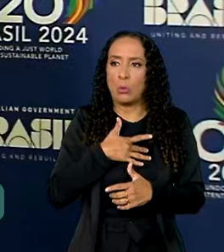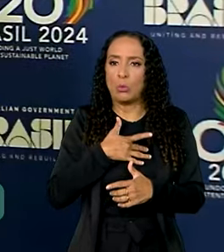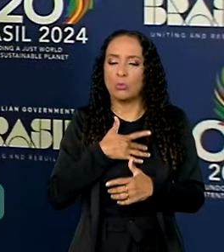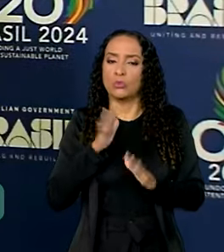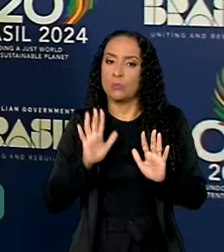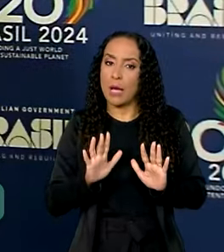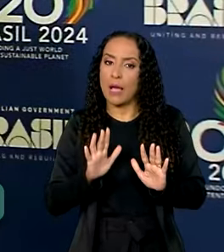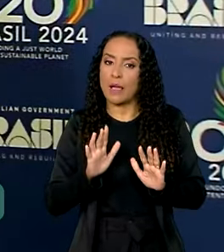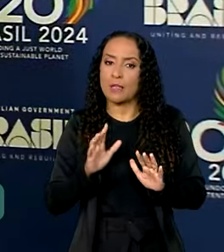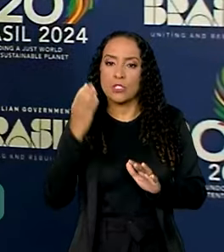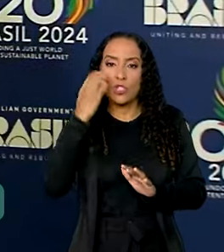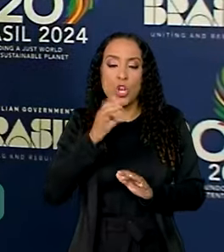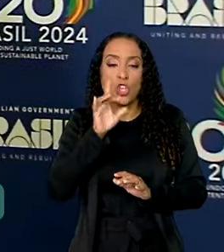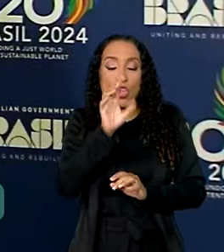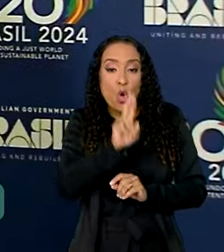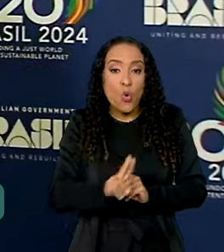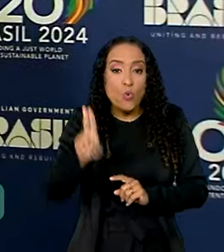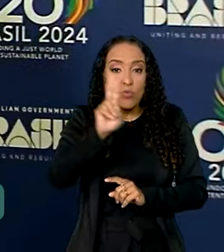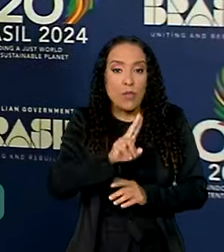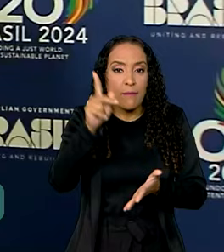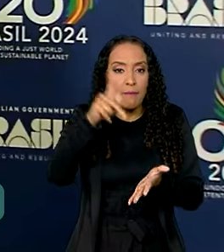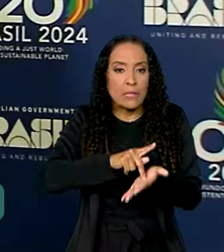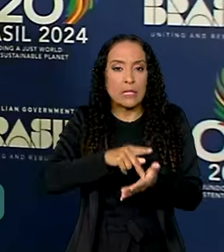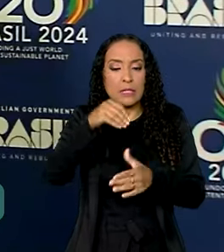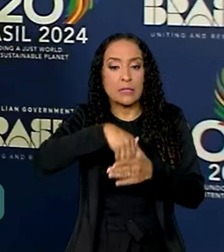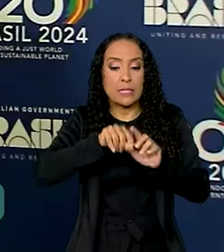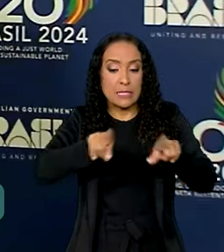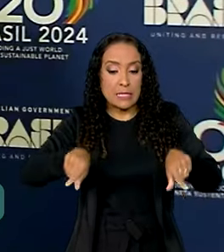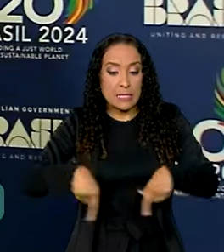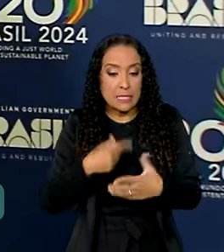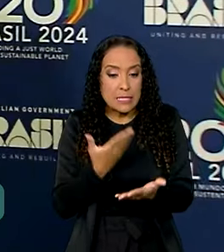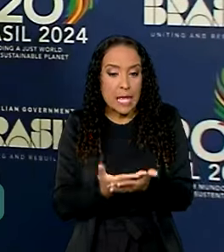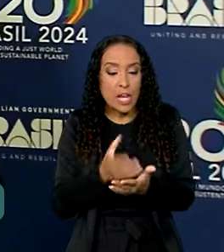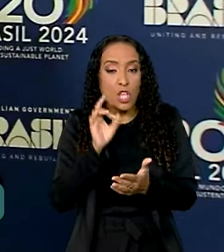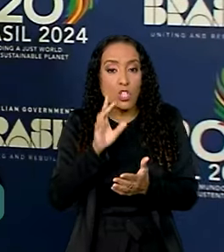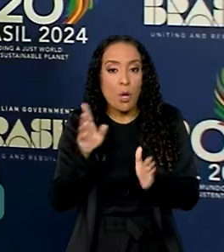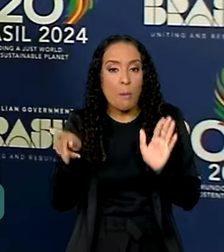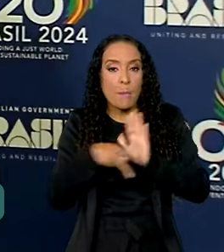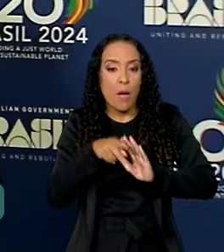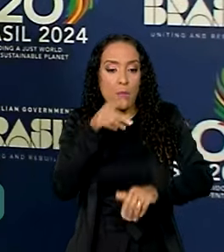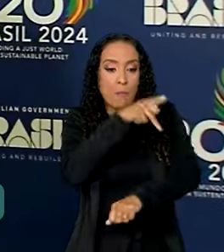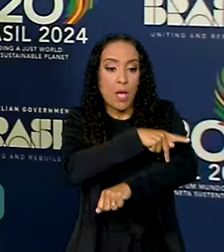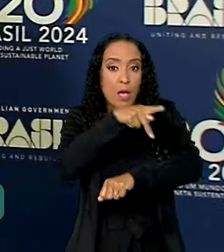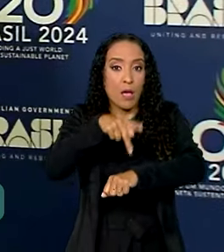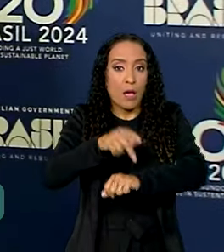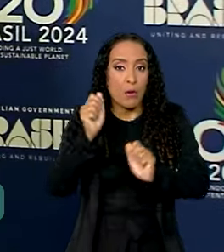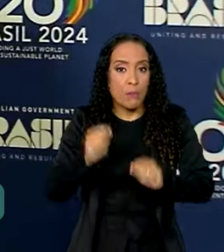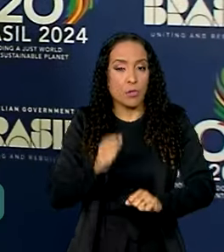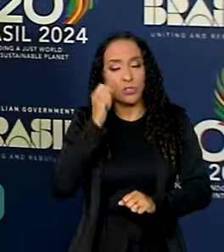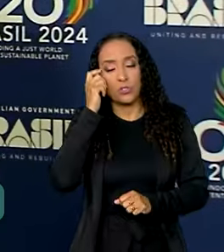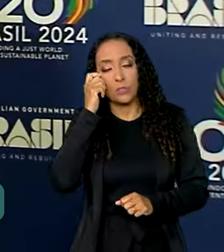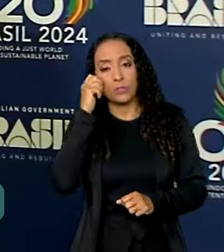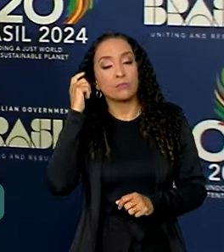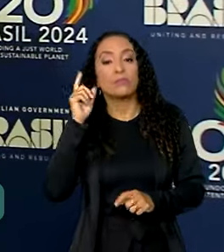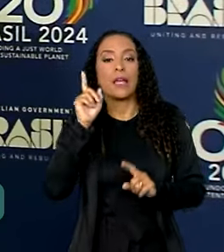Mas que esses equipamentos só possam ser utilizados dentro da sala de aula para fins pedagógicos. Então, há um consenso dentro